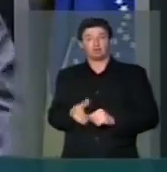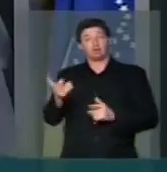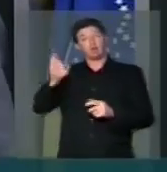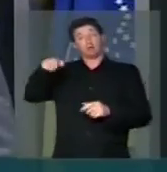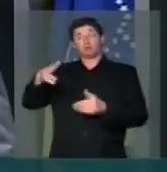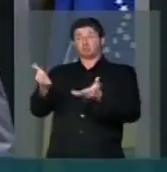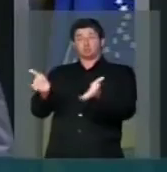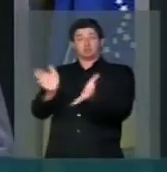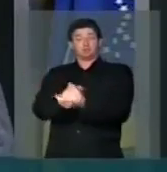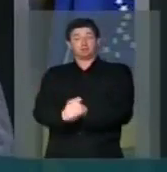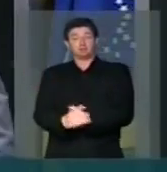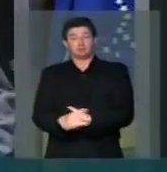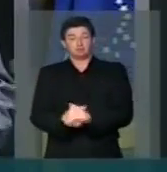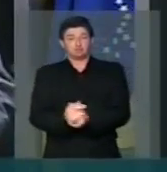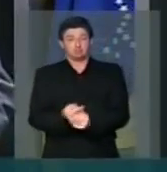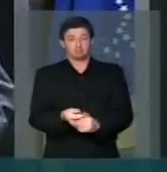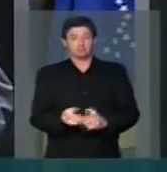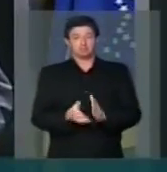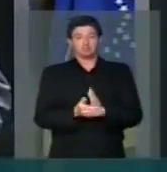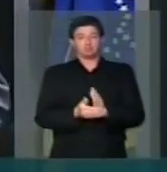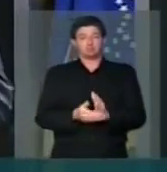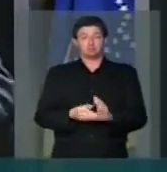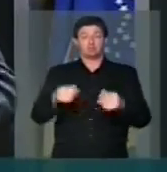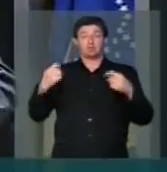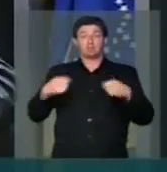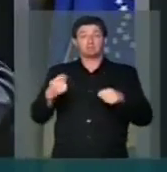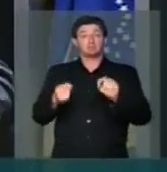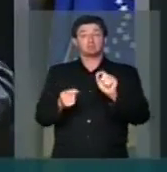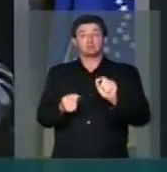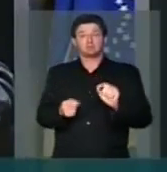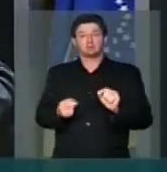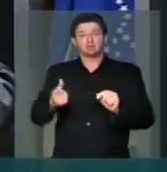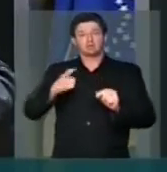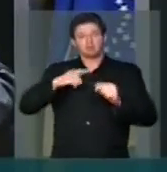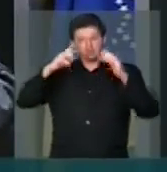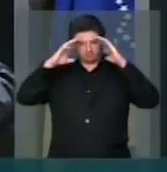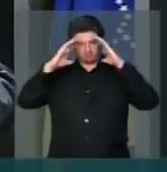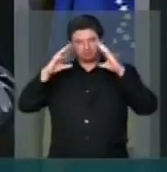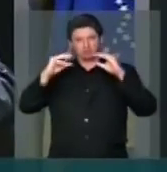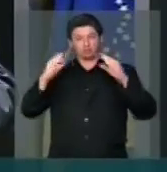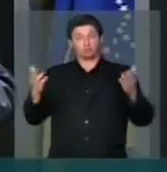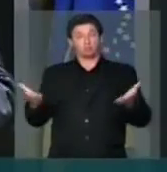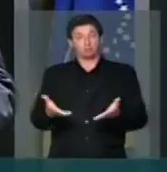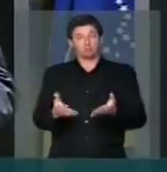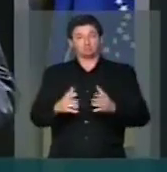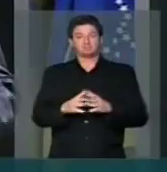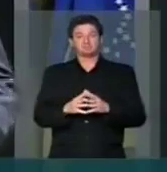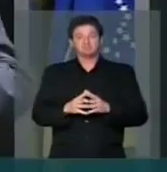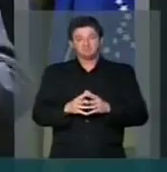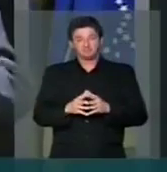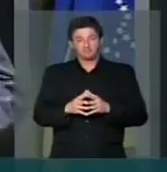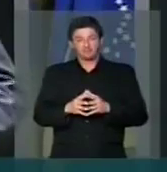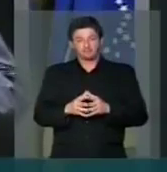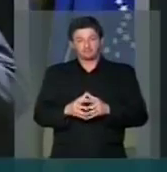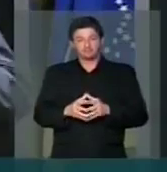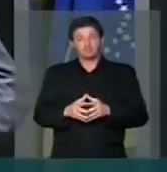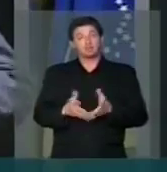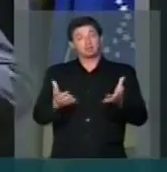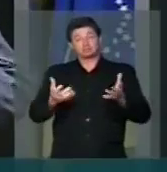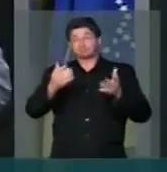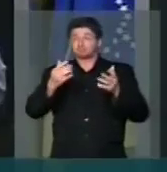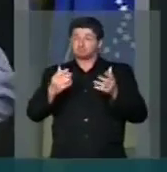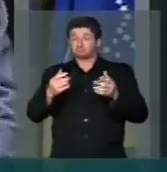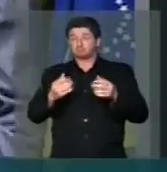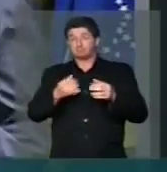aí o resultado. É preciso que haja serenidade neste momento. Infelizmente, a